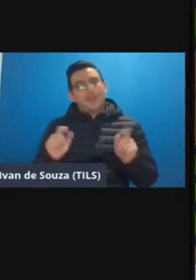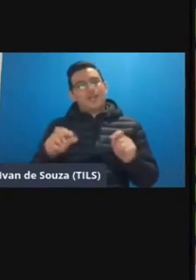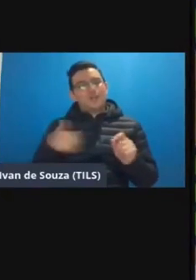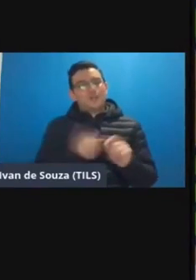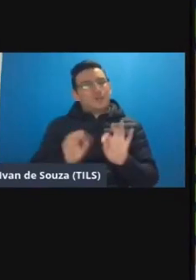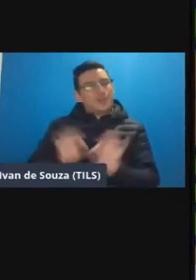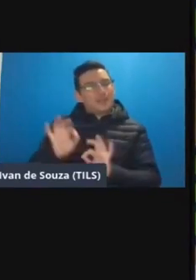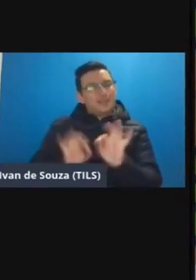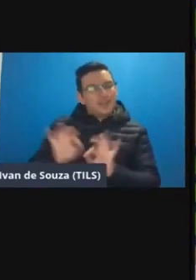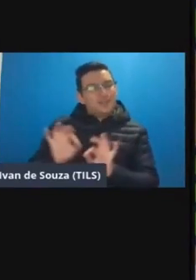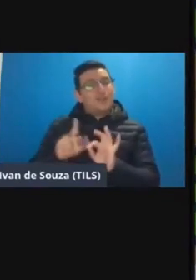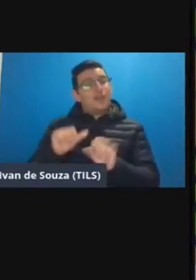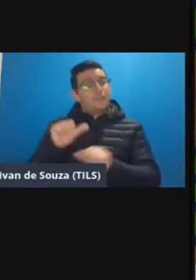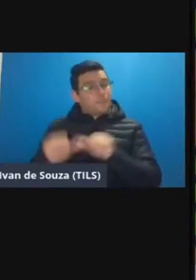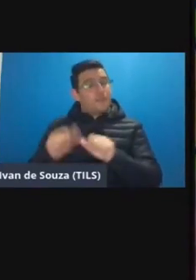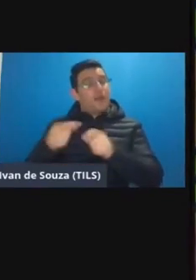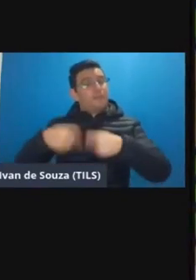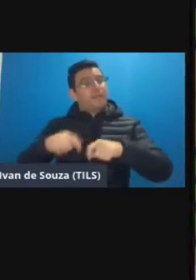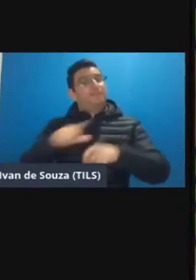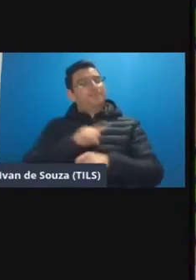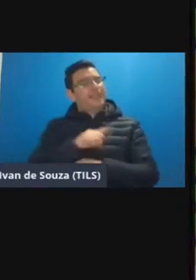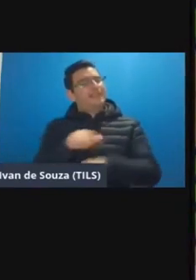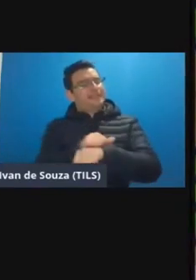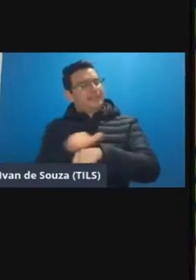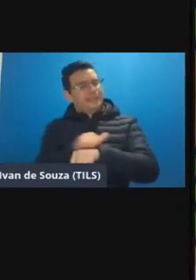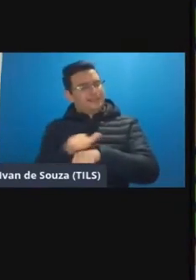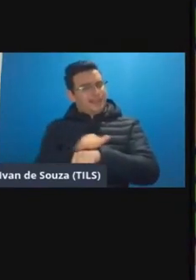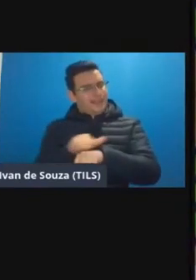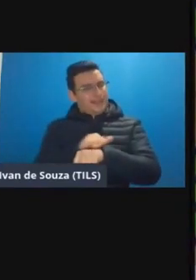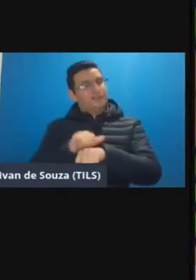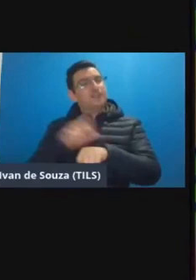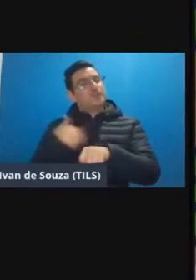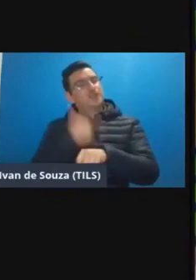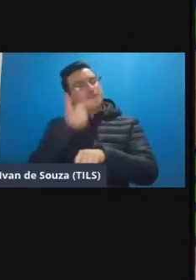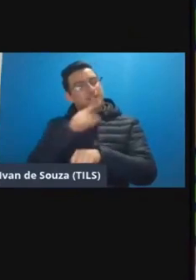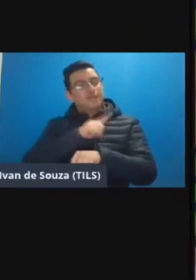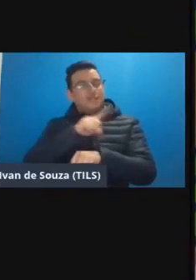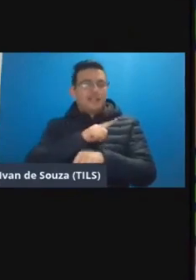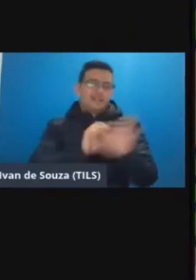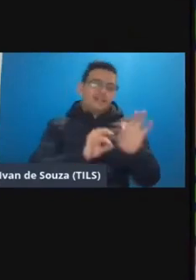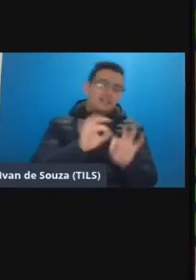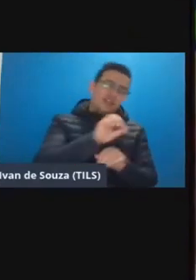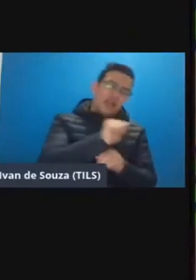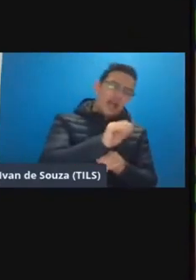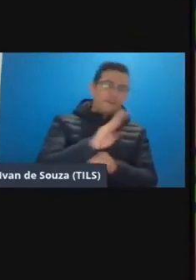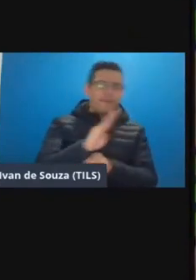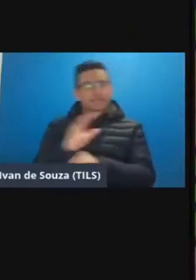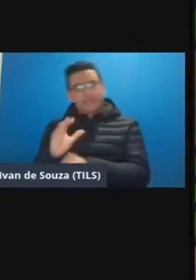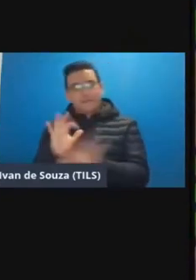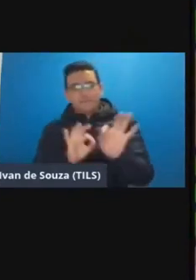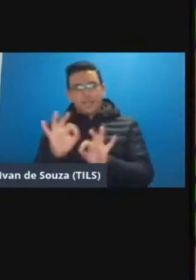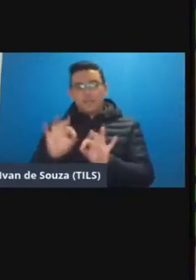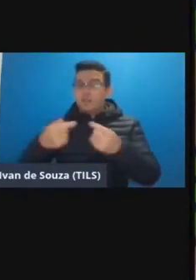planejamento ele vai ter que ser remodelado existem saídas né é que a gente pode ter ali o plano A o plano B o plano C para não ter que fazer novamente